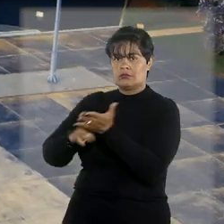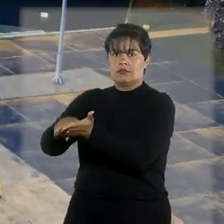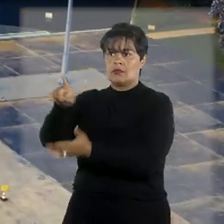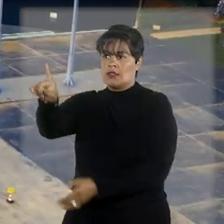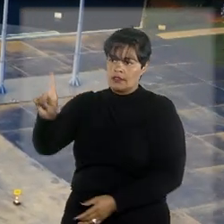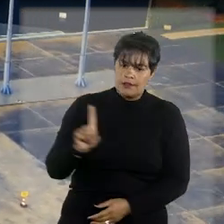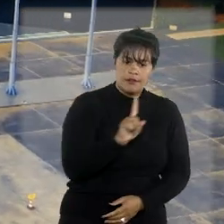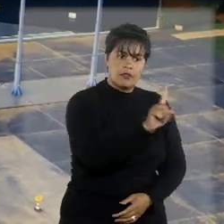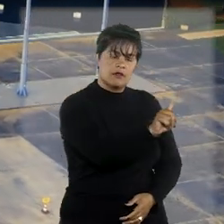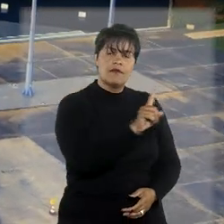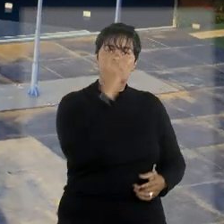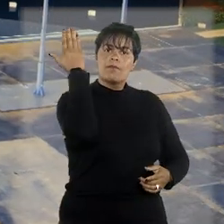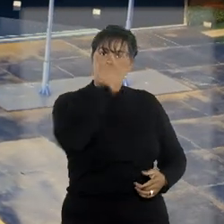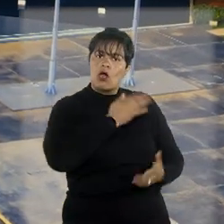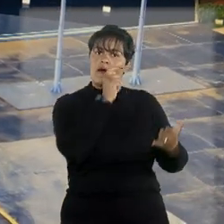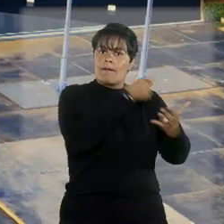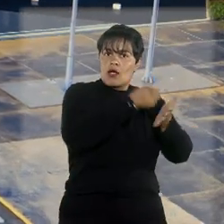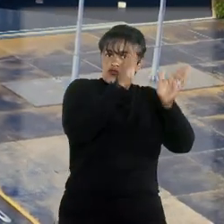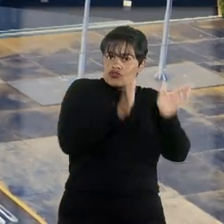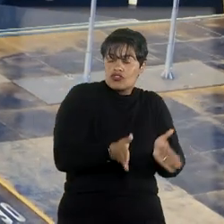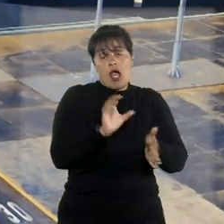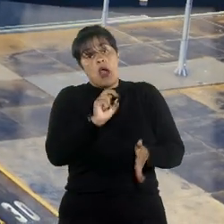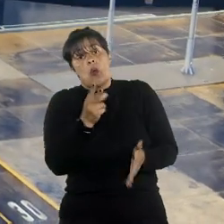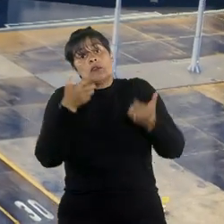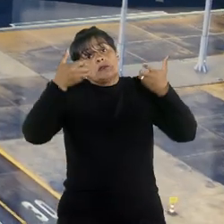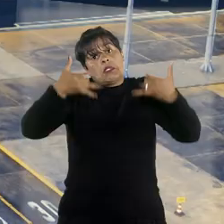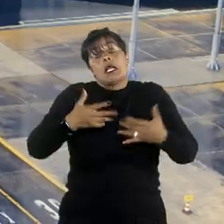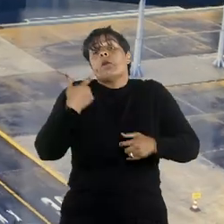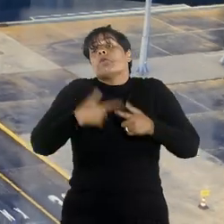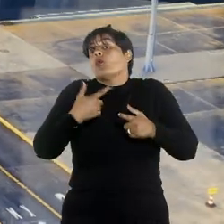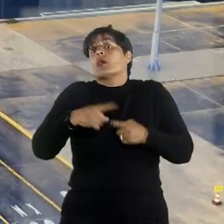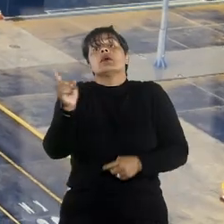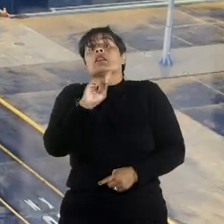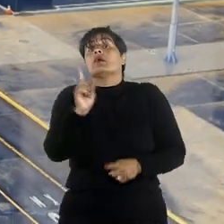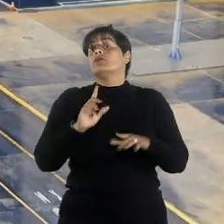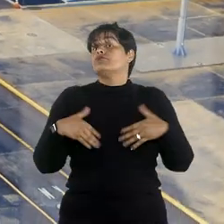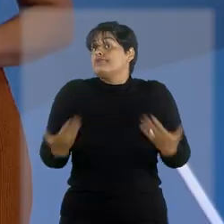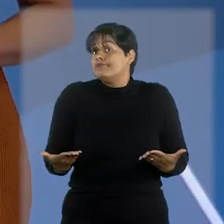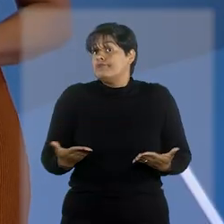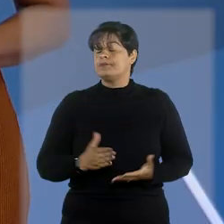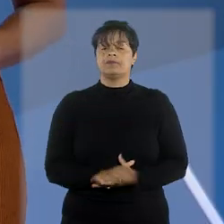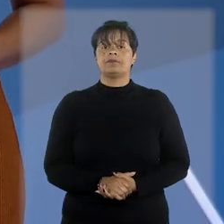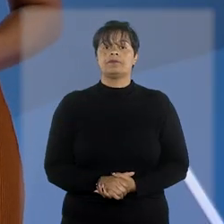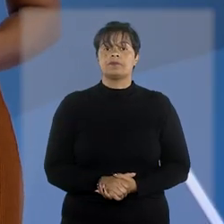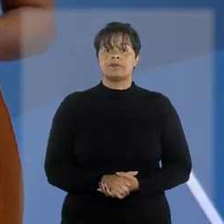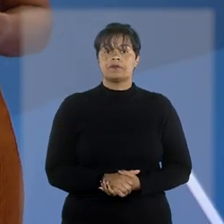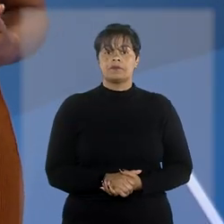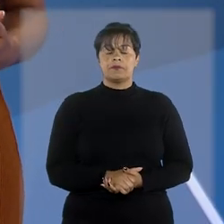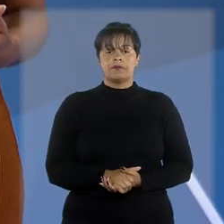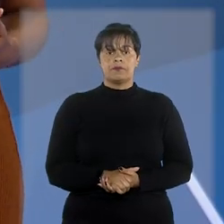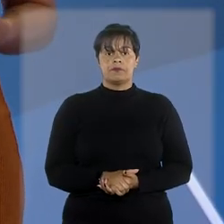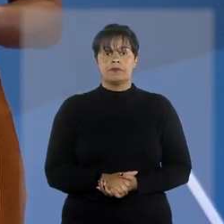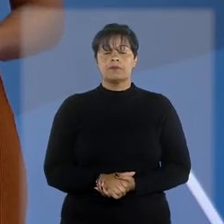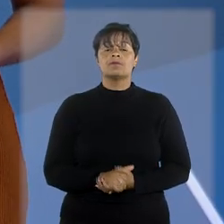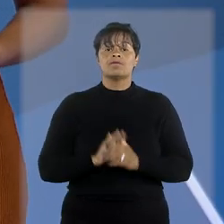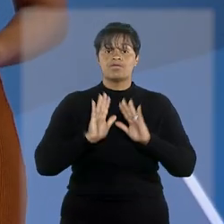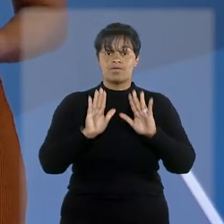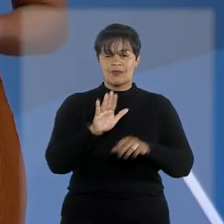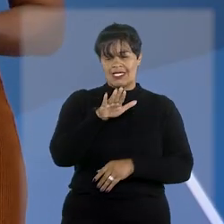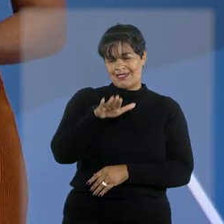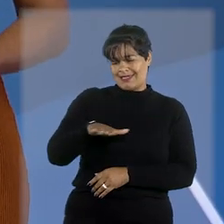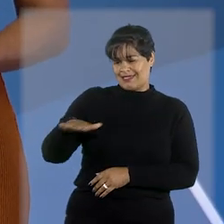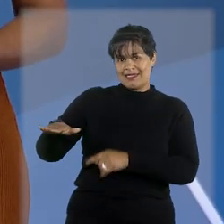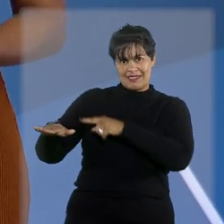pagar, provar que pagou ou justificar a impossibilidade de quitar a dívida. Colocação da criança em